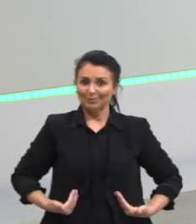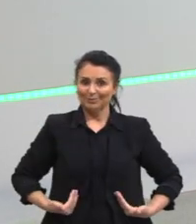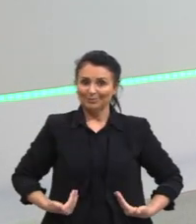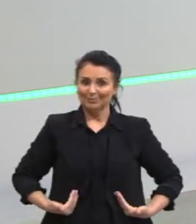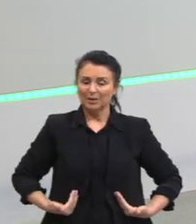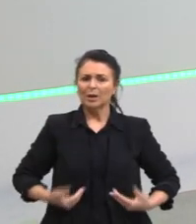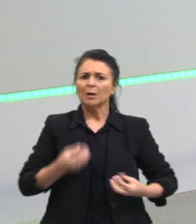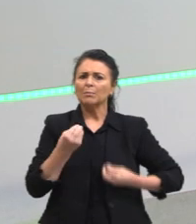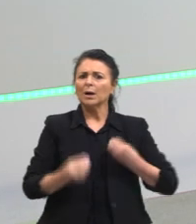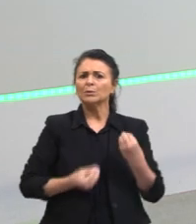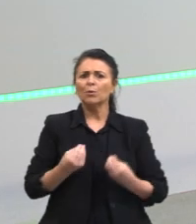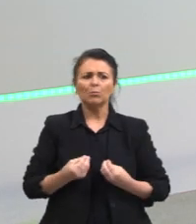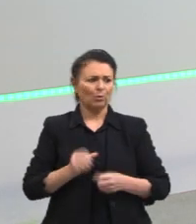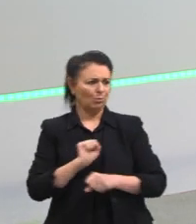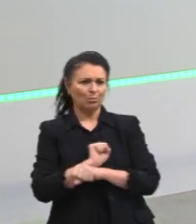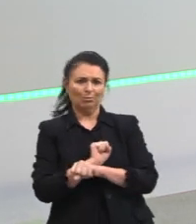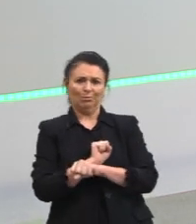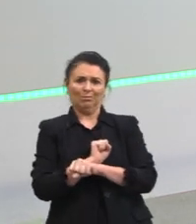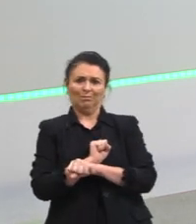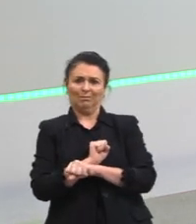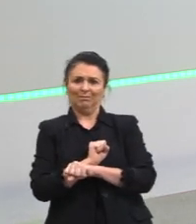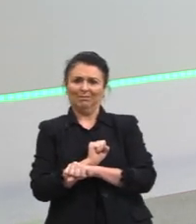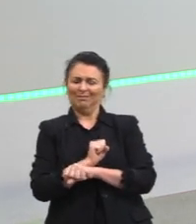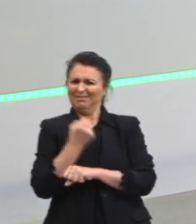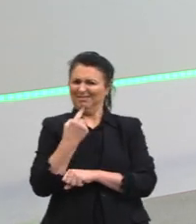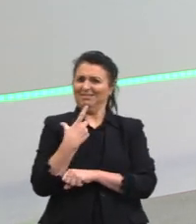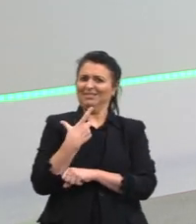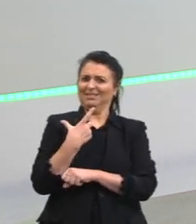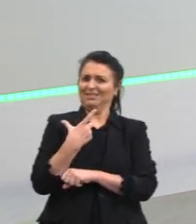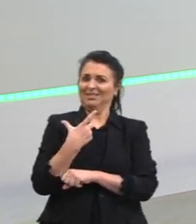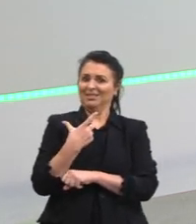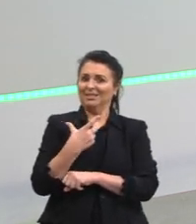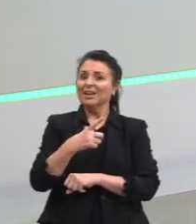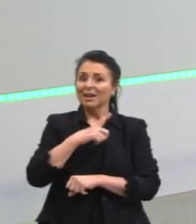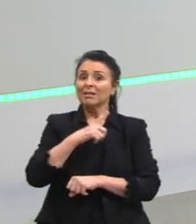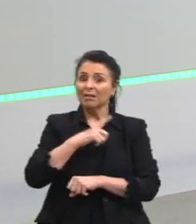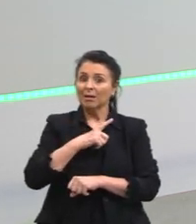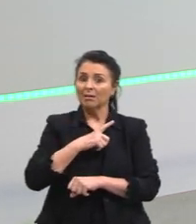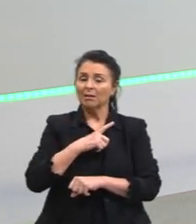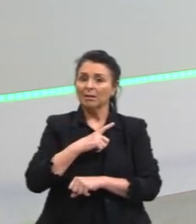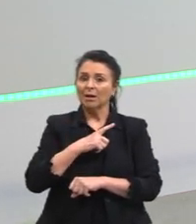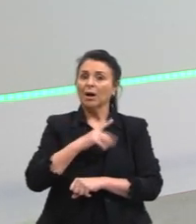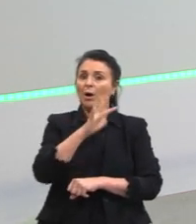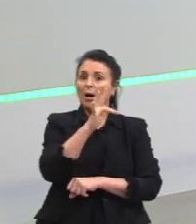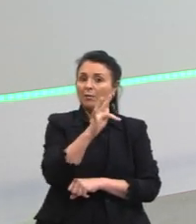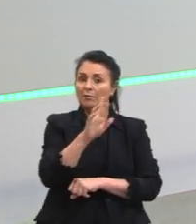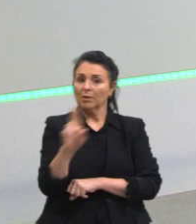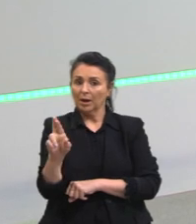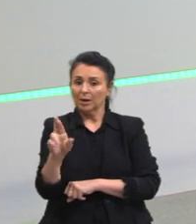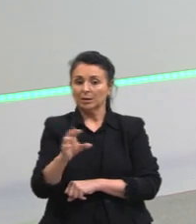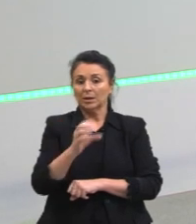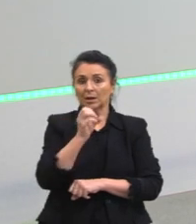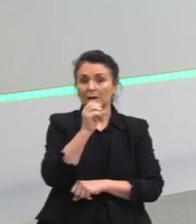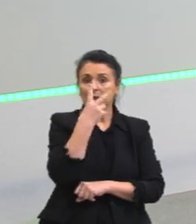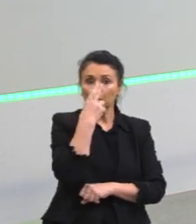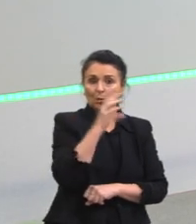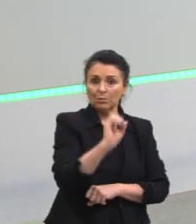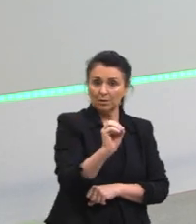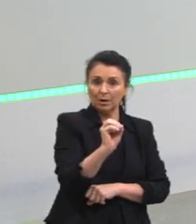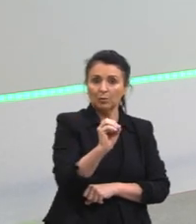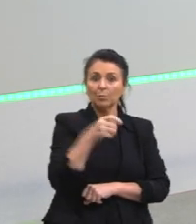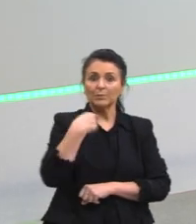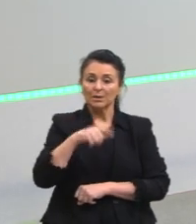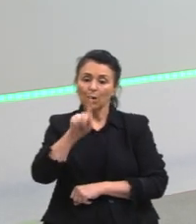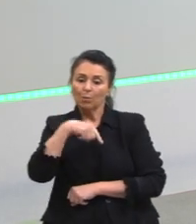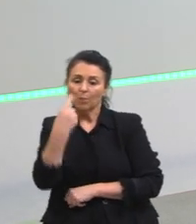Mas, como que eu estou parada aqui? Tem que ter, né? Para a força resultante ser zero, precisa que haja outra